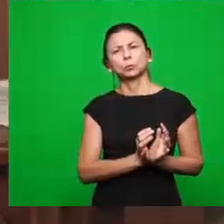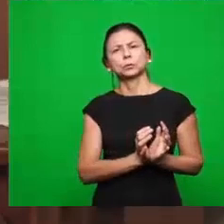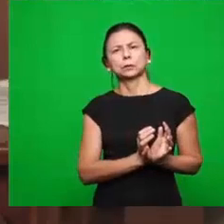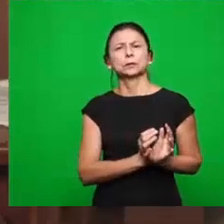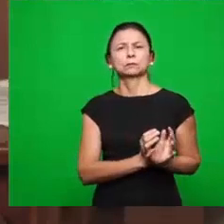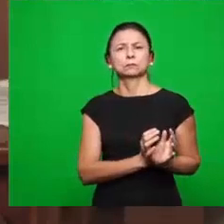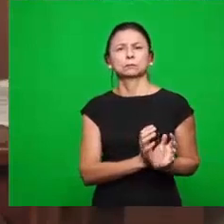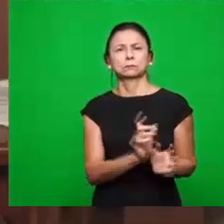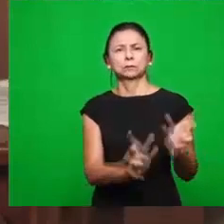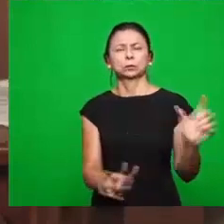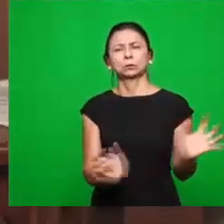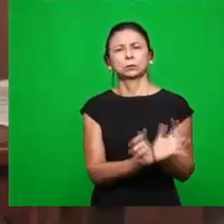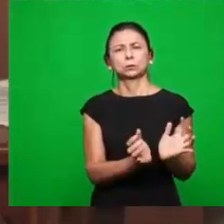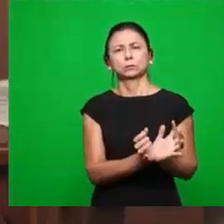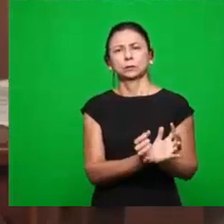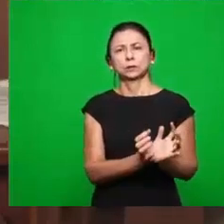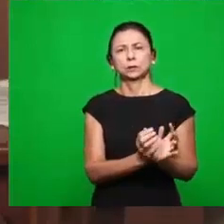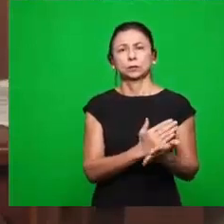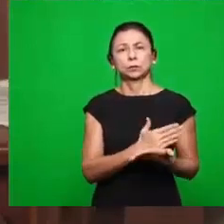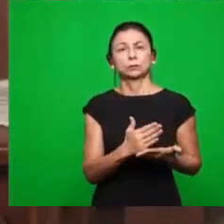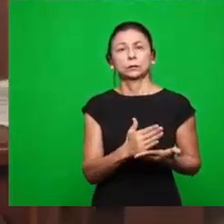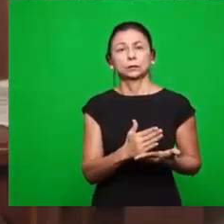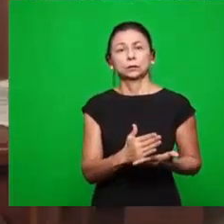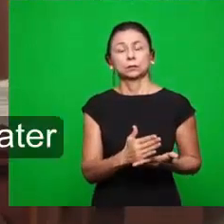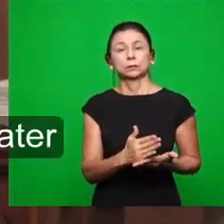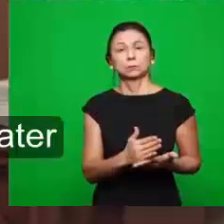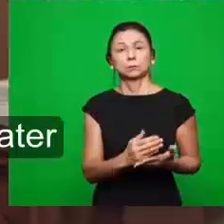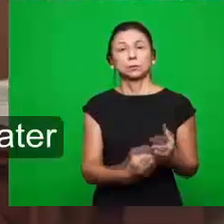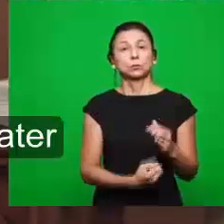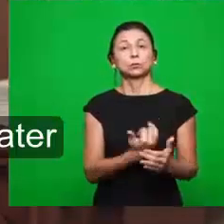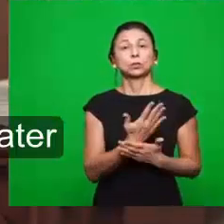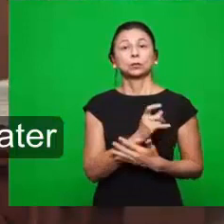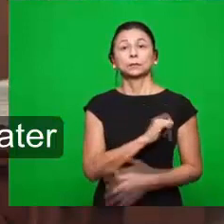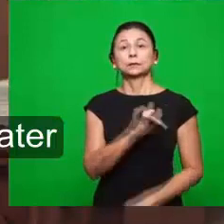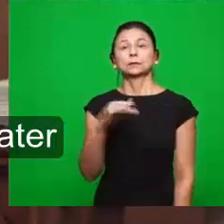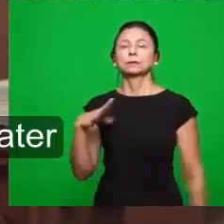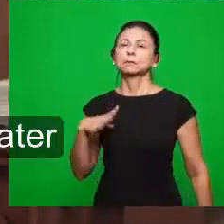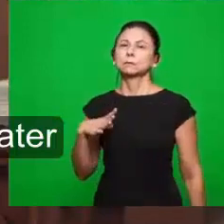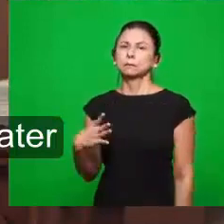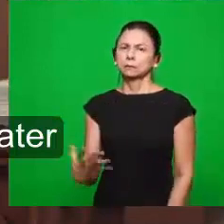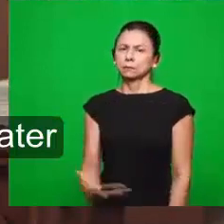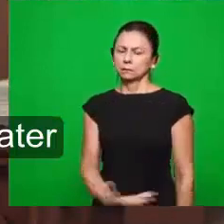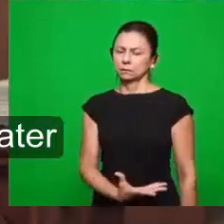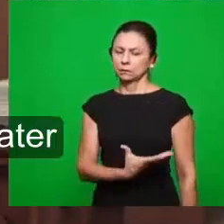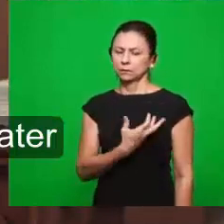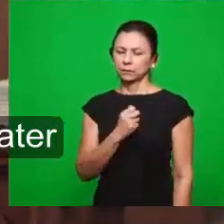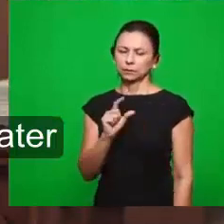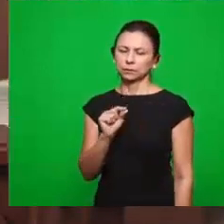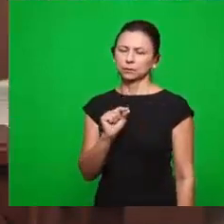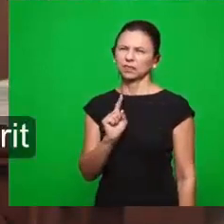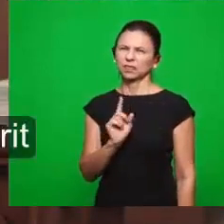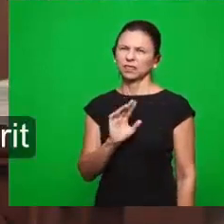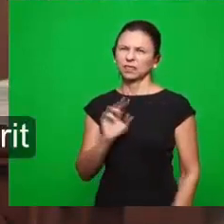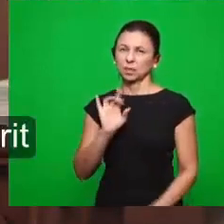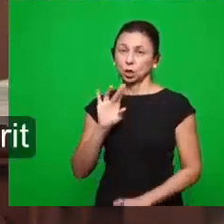em determinada época, nesses últimos tempos, para dizer que a salvação não implicava só no